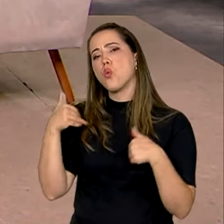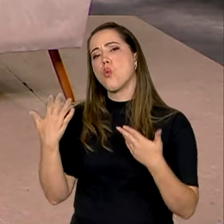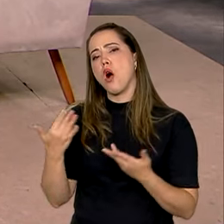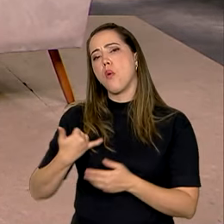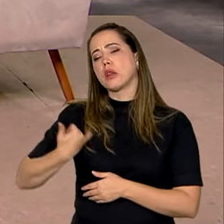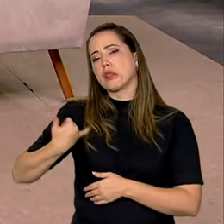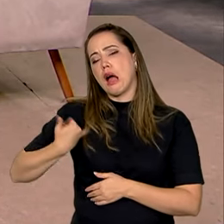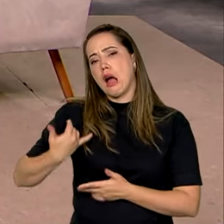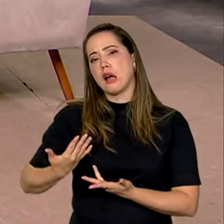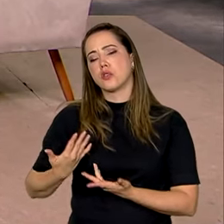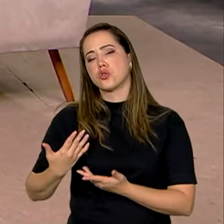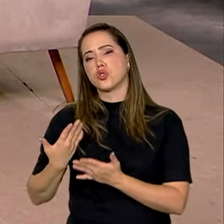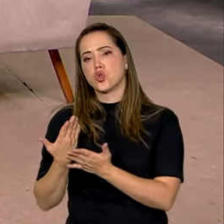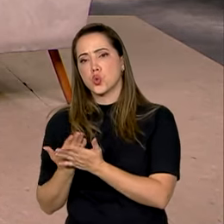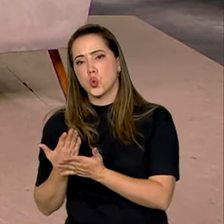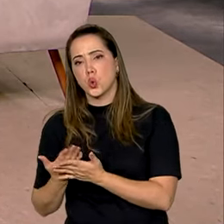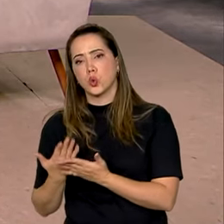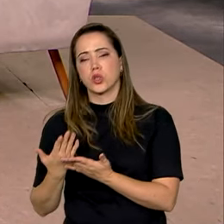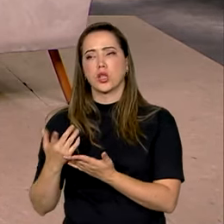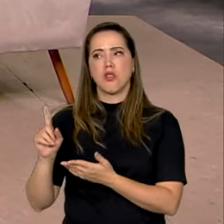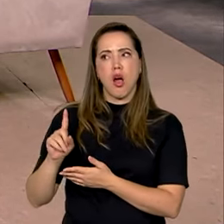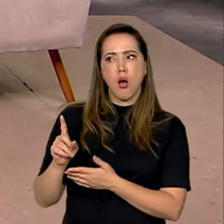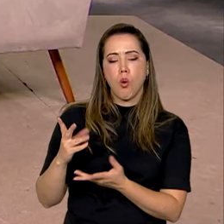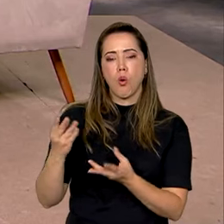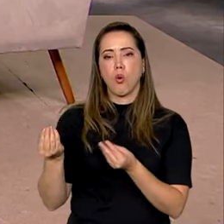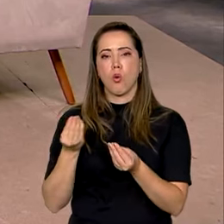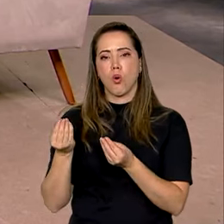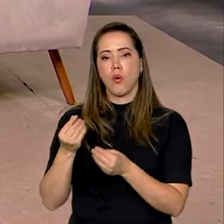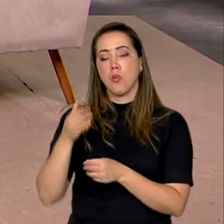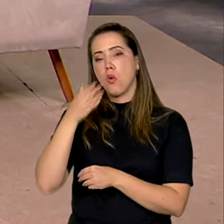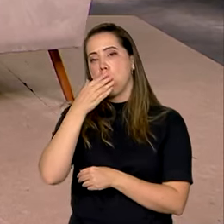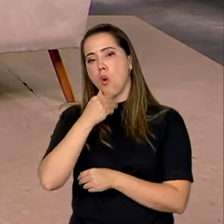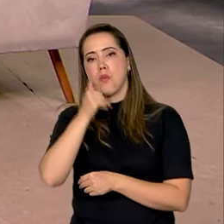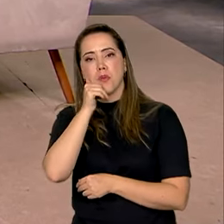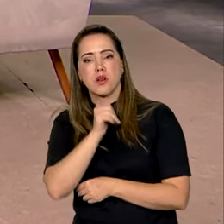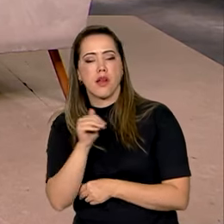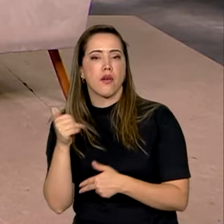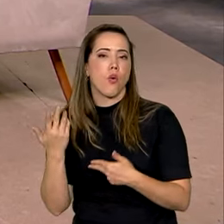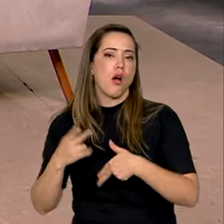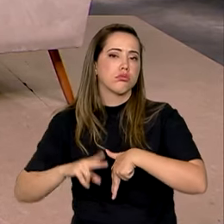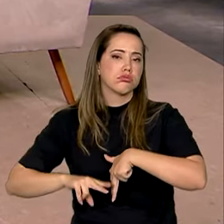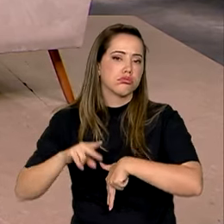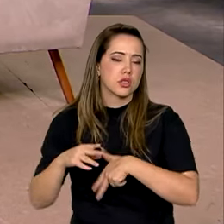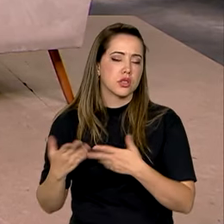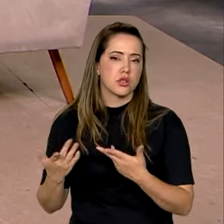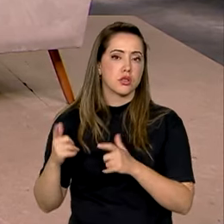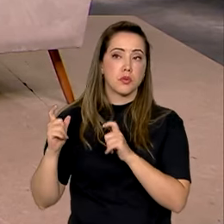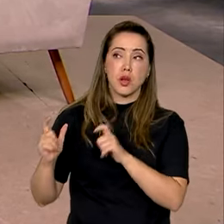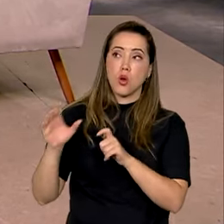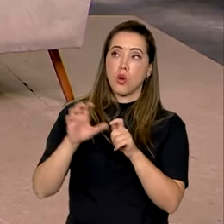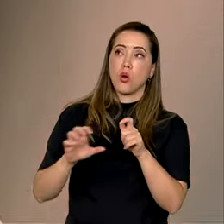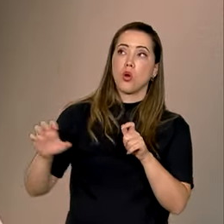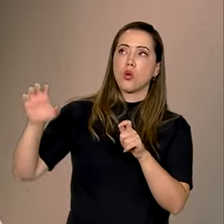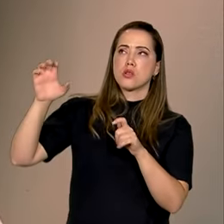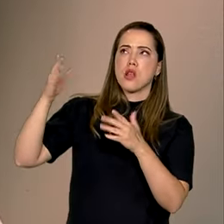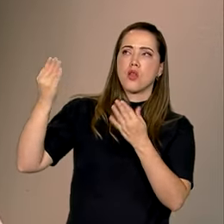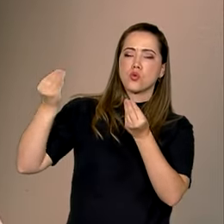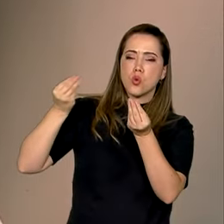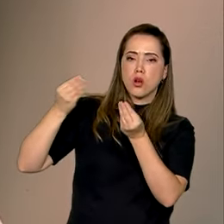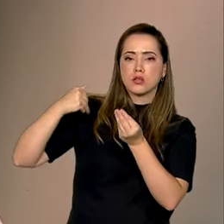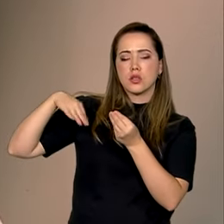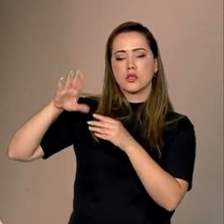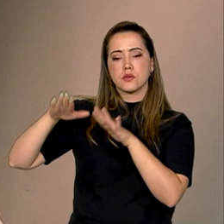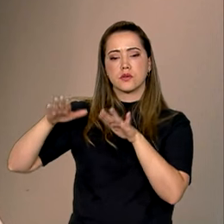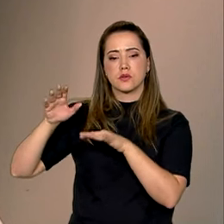idade, escolaridade, o gênero predominante das vítimas? E também em relação a regiões do país, a gente vê que alguns